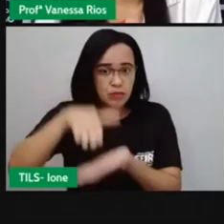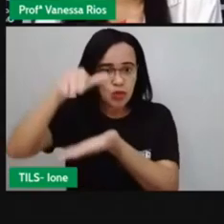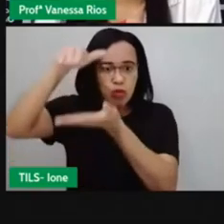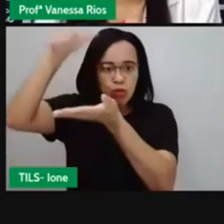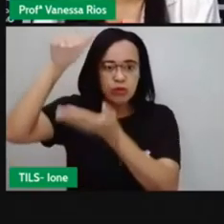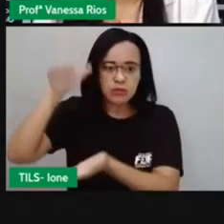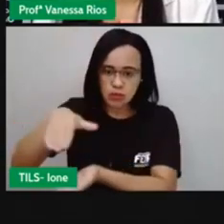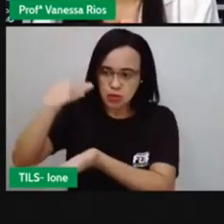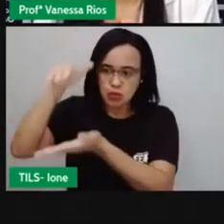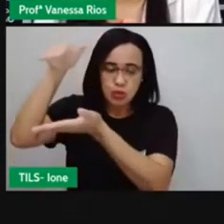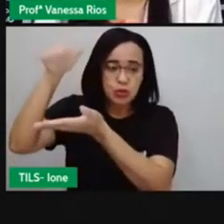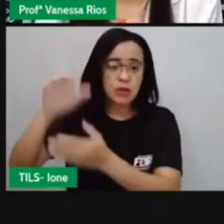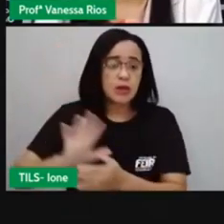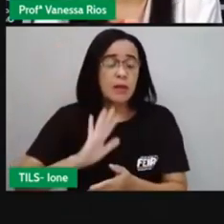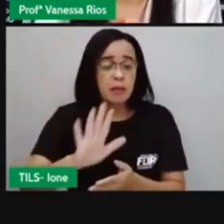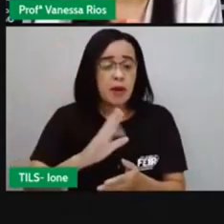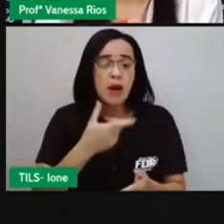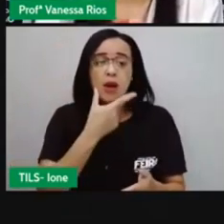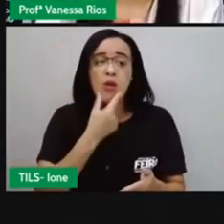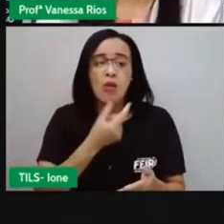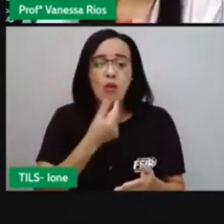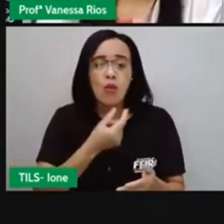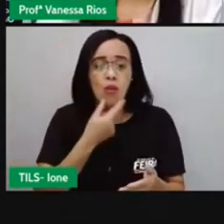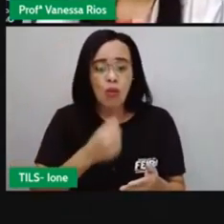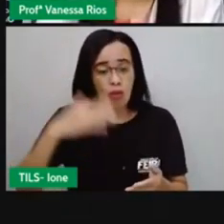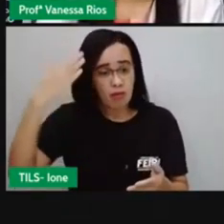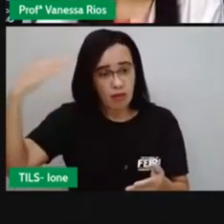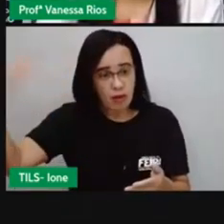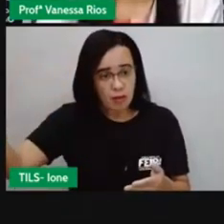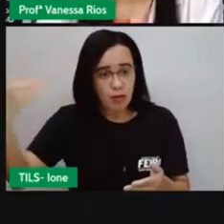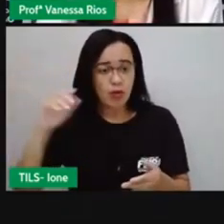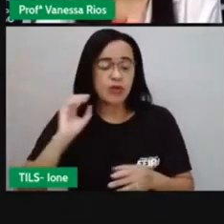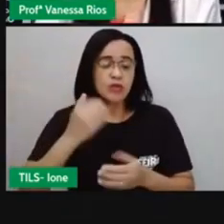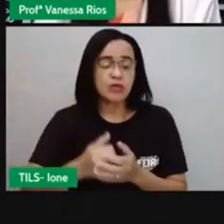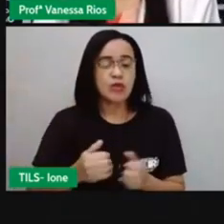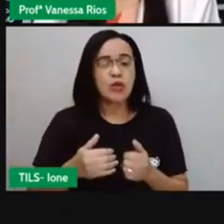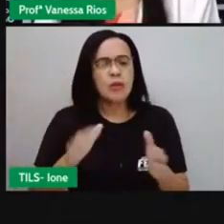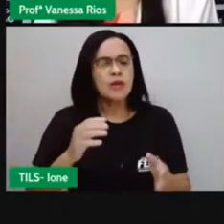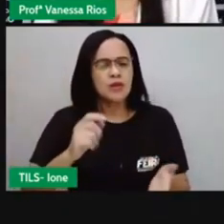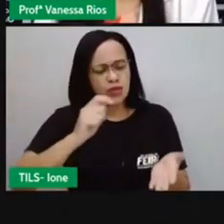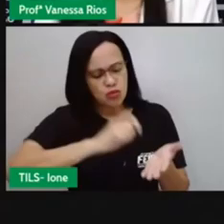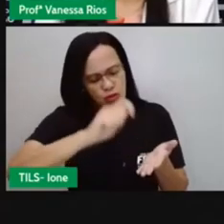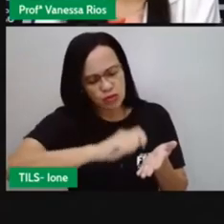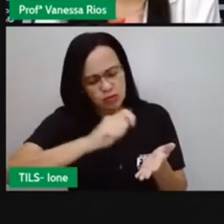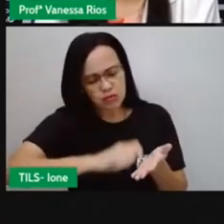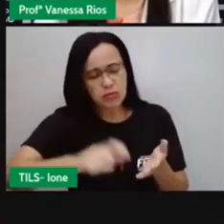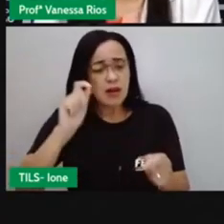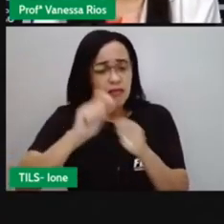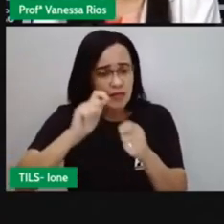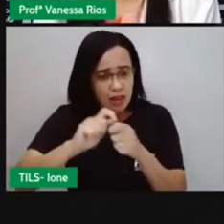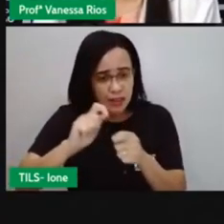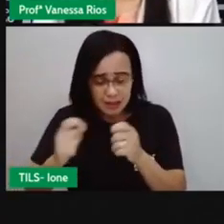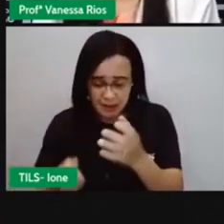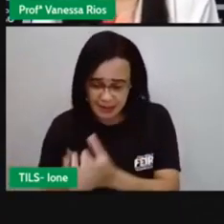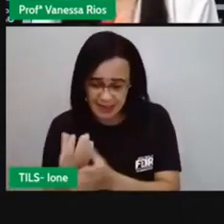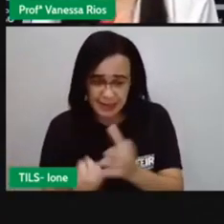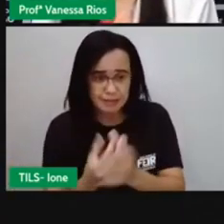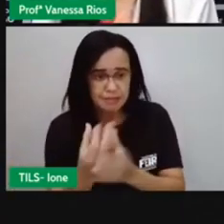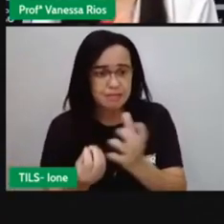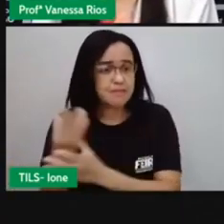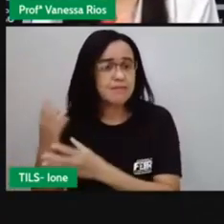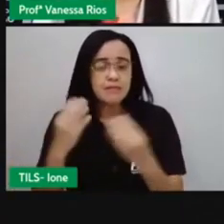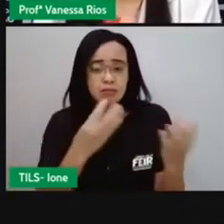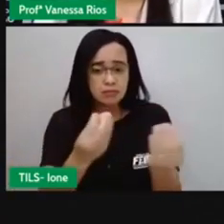desenhos, né? Para fazer crítica a alguns acontecimentos da época. De lá para cá, os cartoons foram se